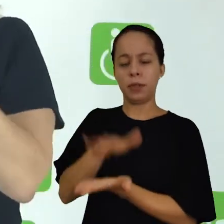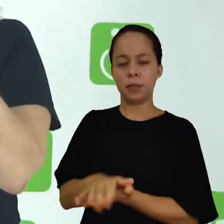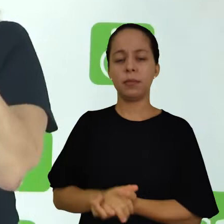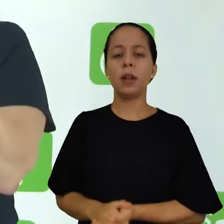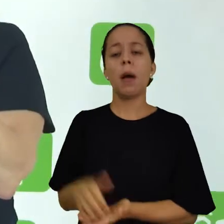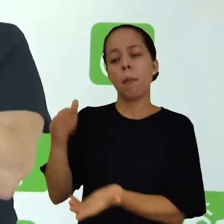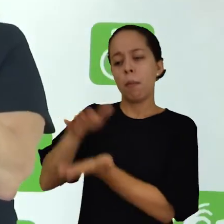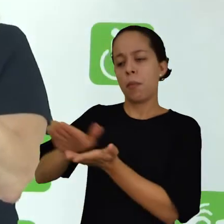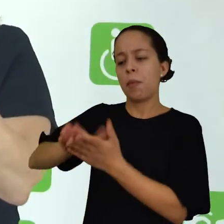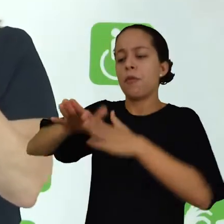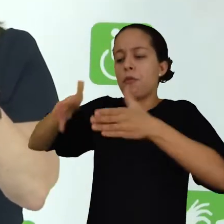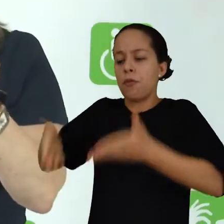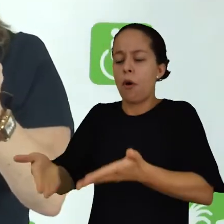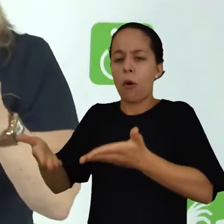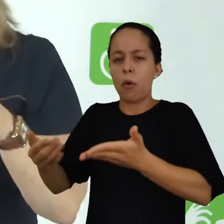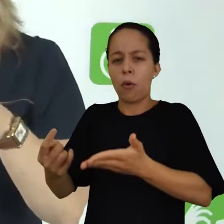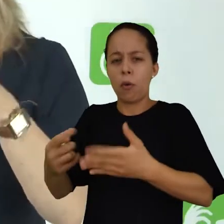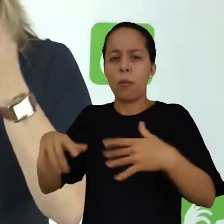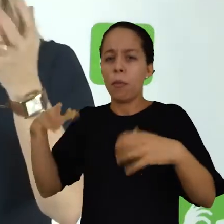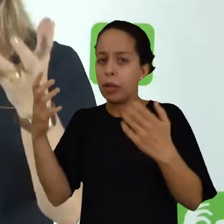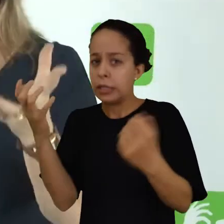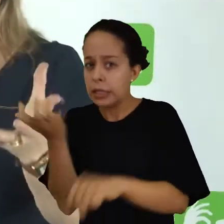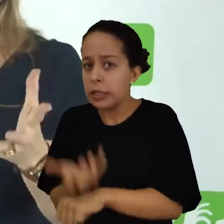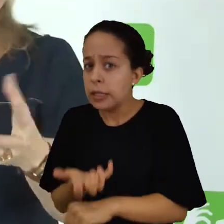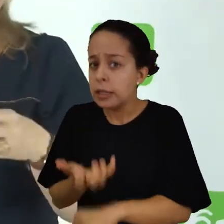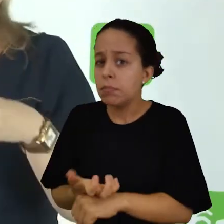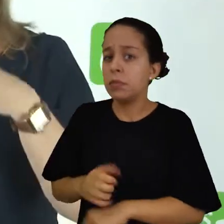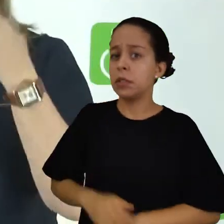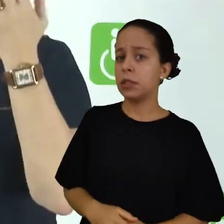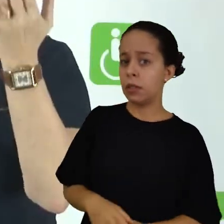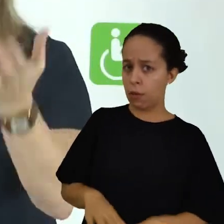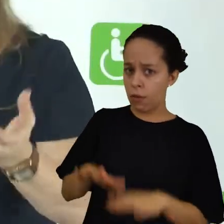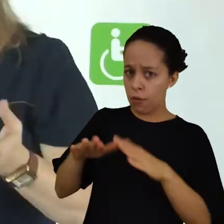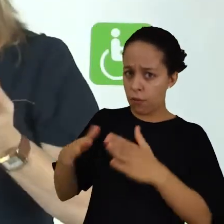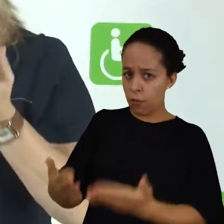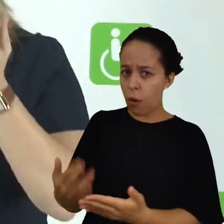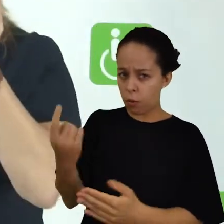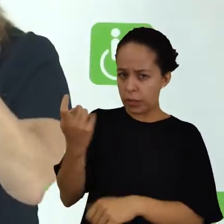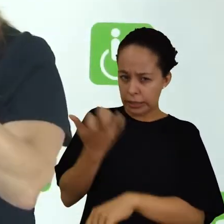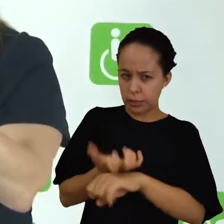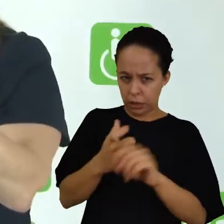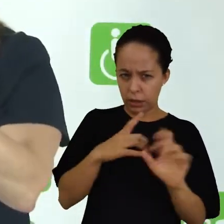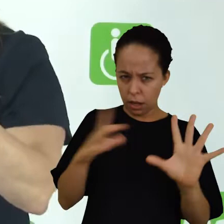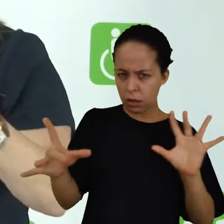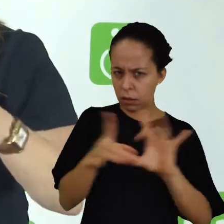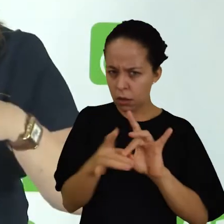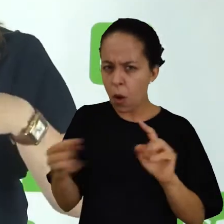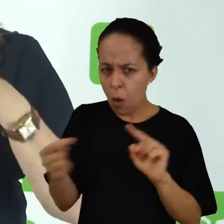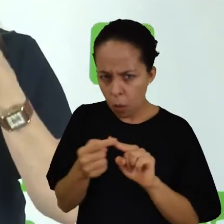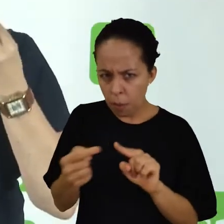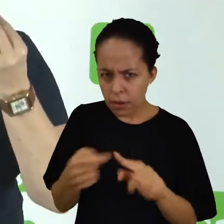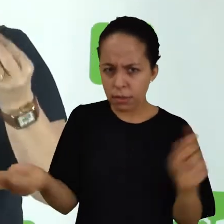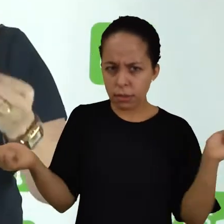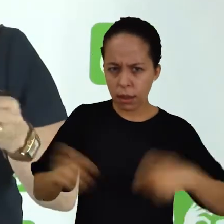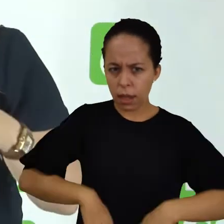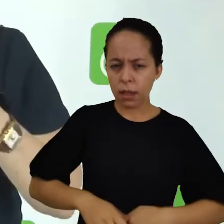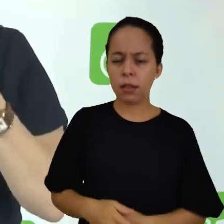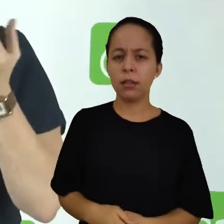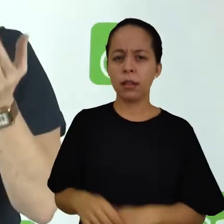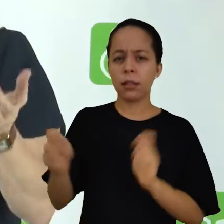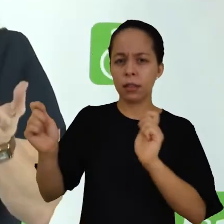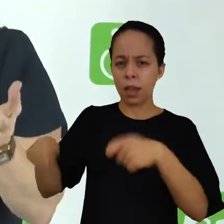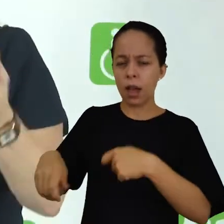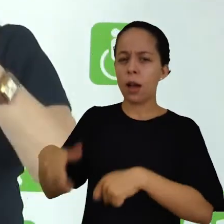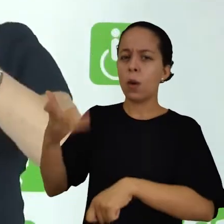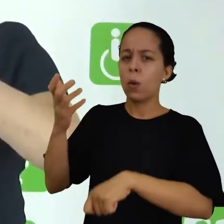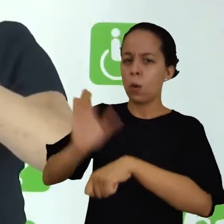é dirigida a quem? Ela é endereçada a alguma disciplina? Ela pode ser utilizada em relação a alguma disciplina? Ela pode ser adotada em